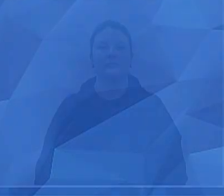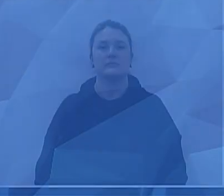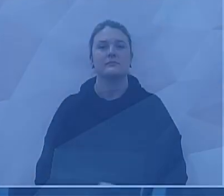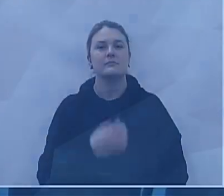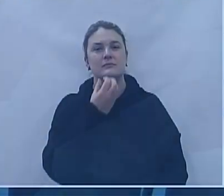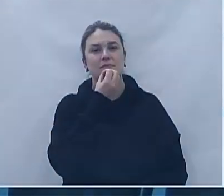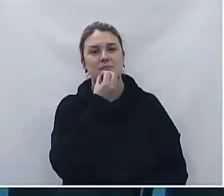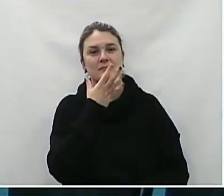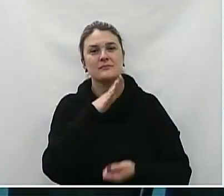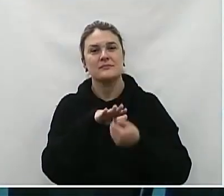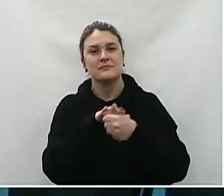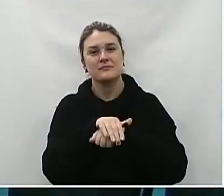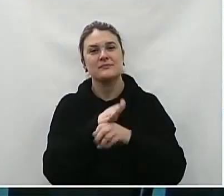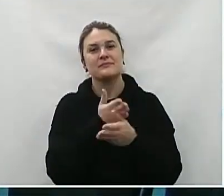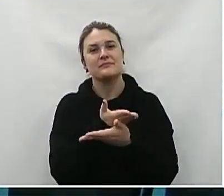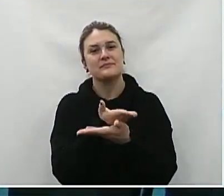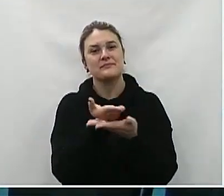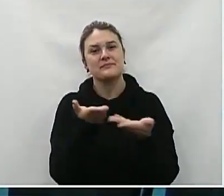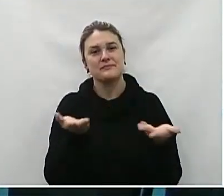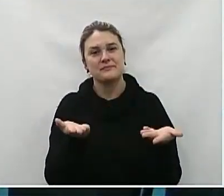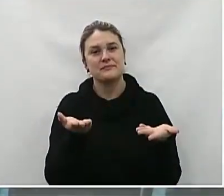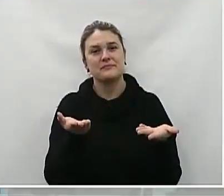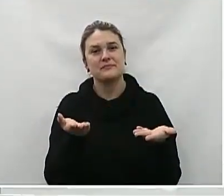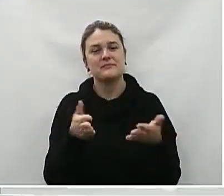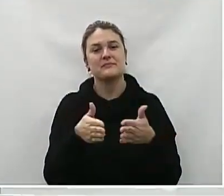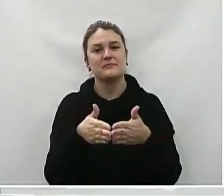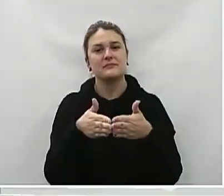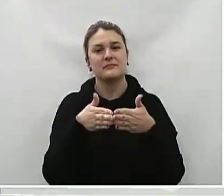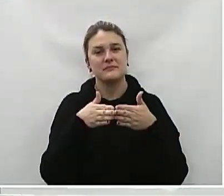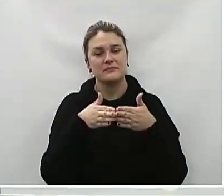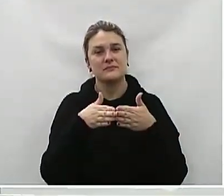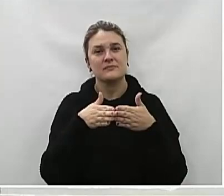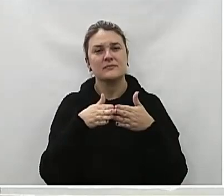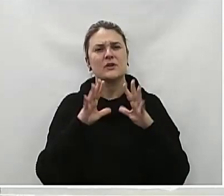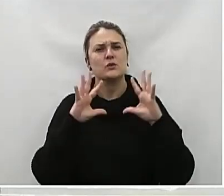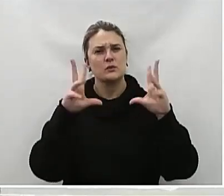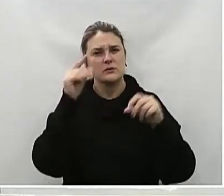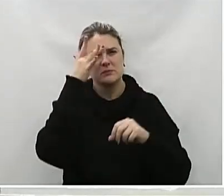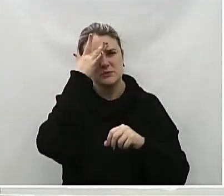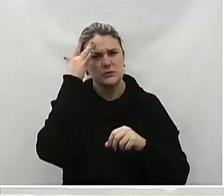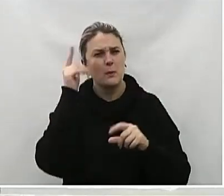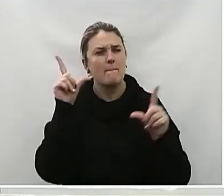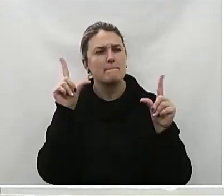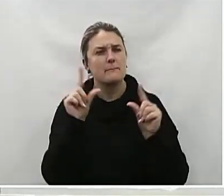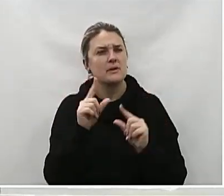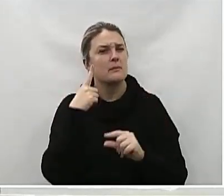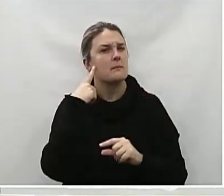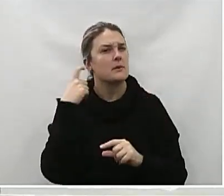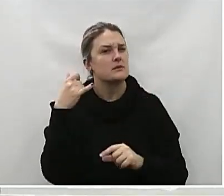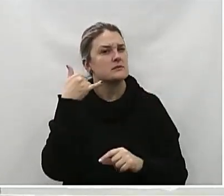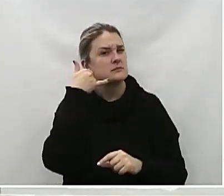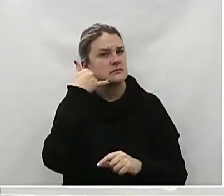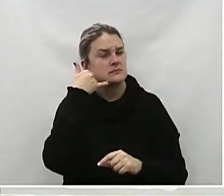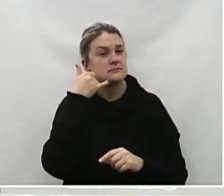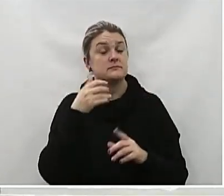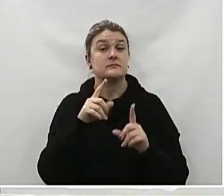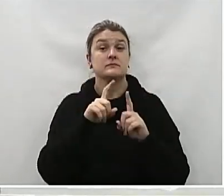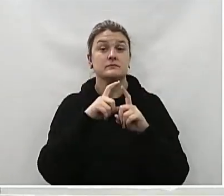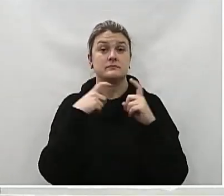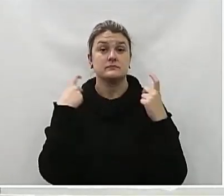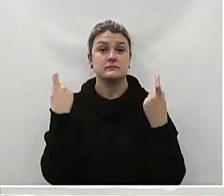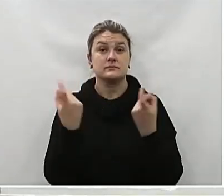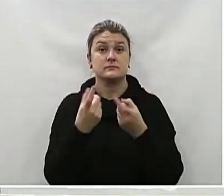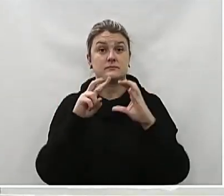Boa noite a todos. Peço que possam deixar os celulares em modo silencioso. Reunião